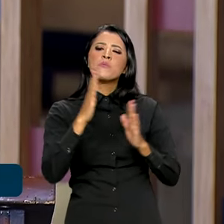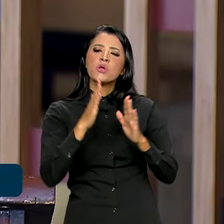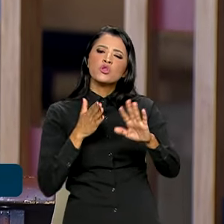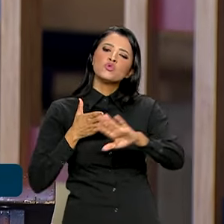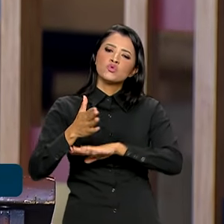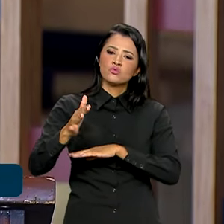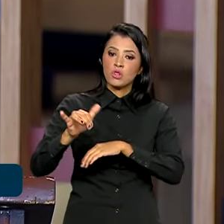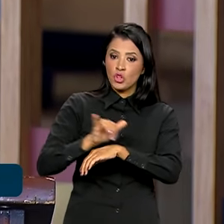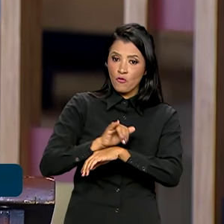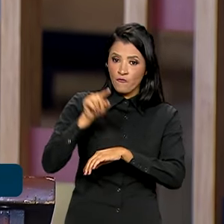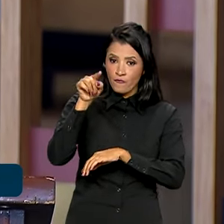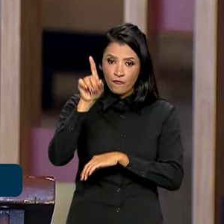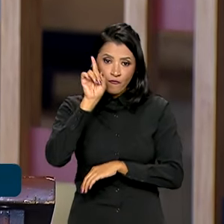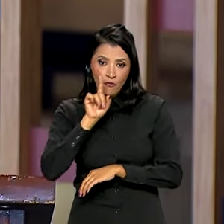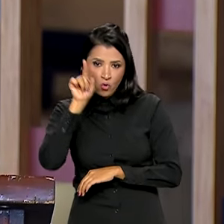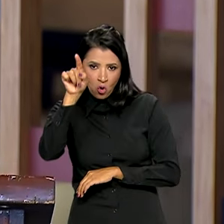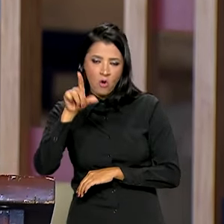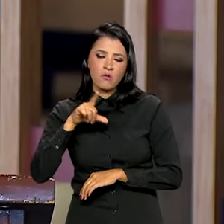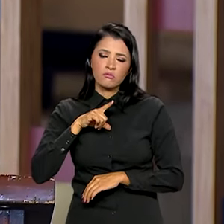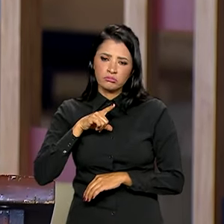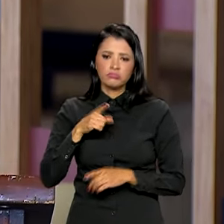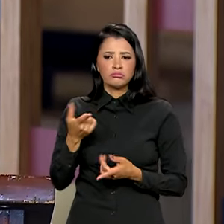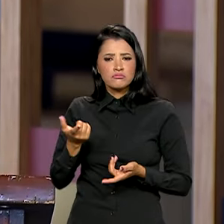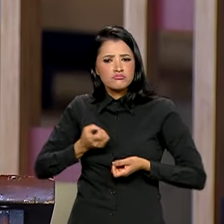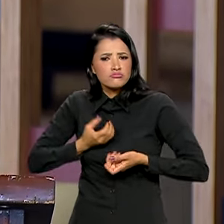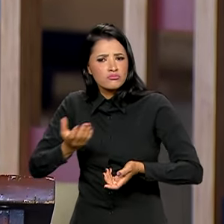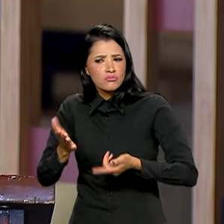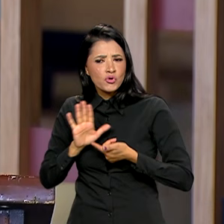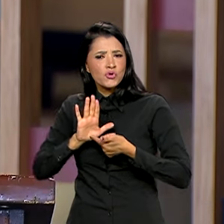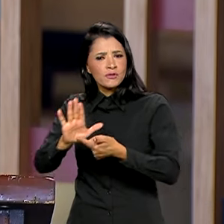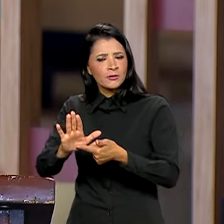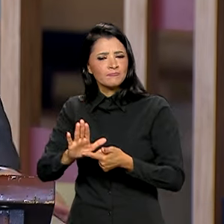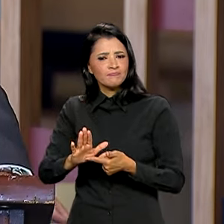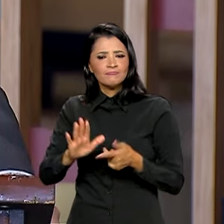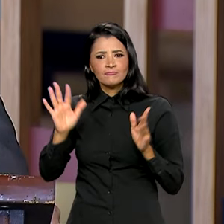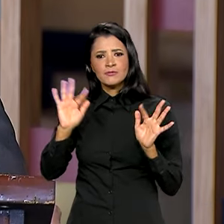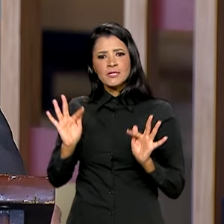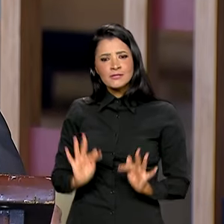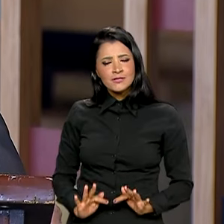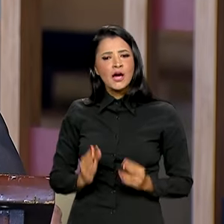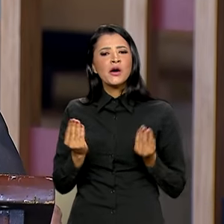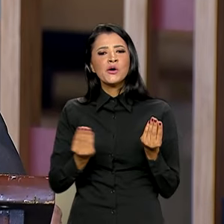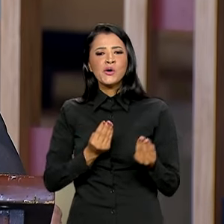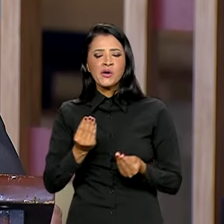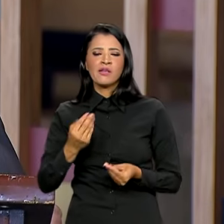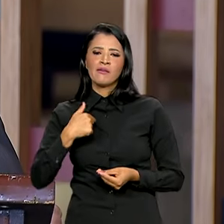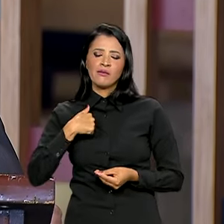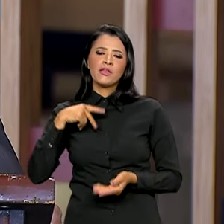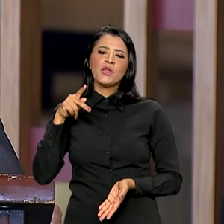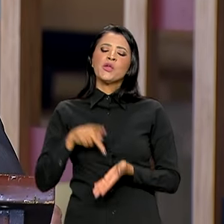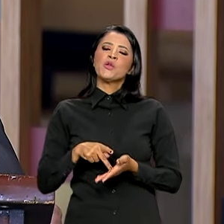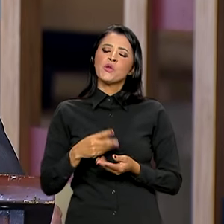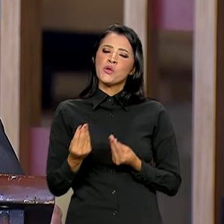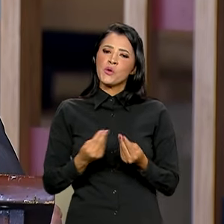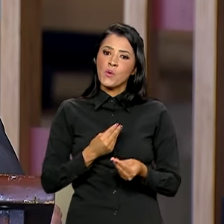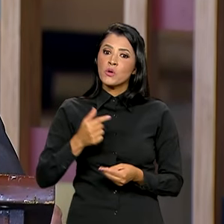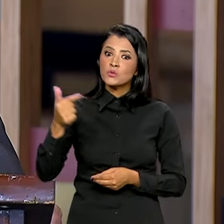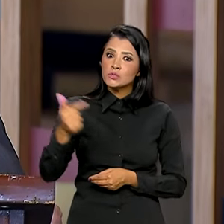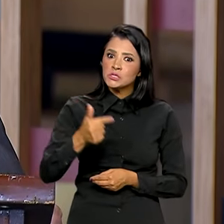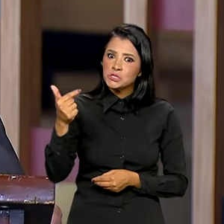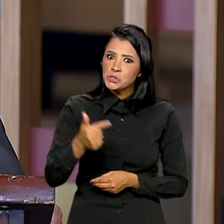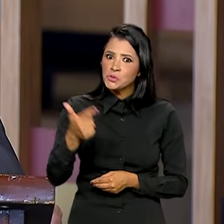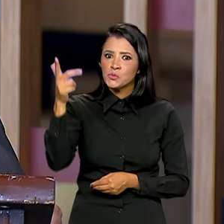Iorque, nas Nações Unidas, e expressar também a satisfação pelo fato de que esse é o segundo